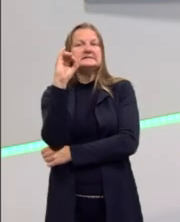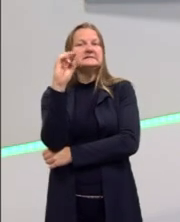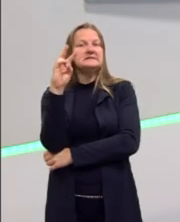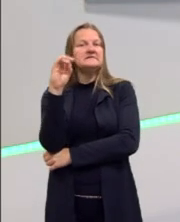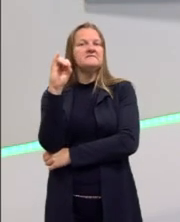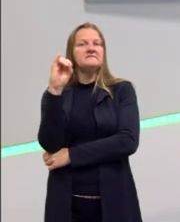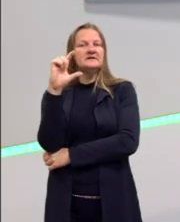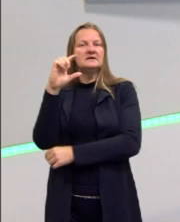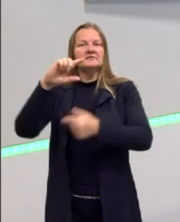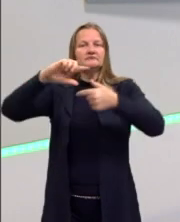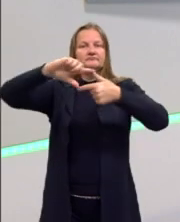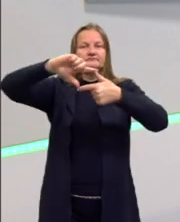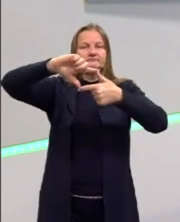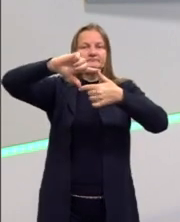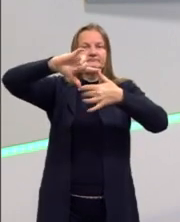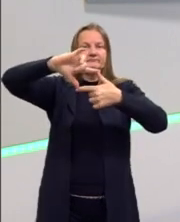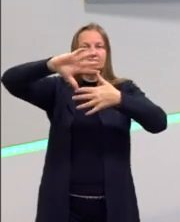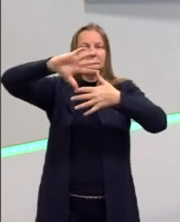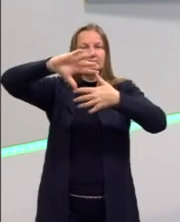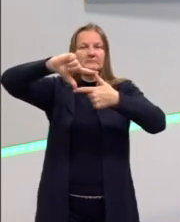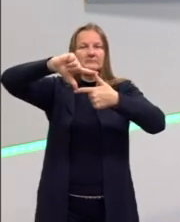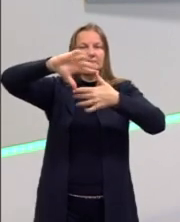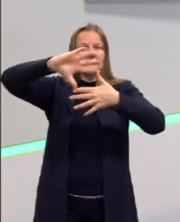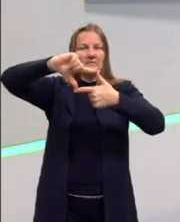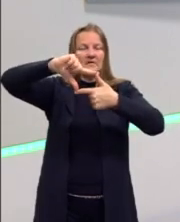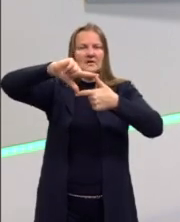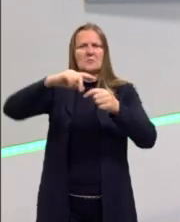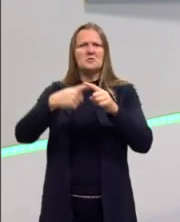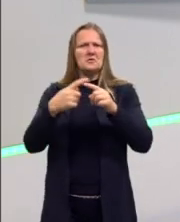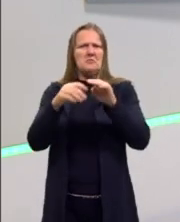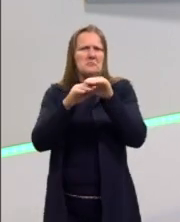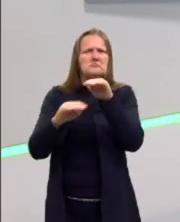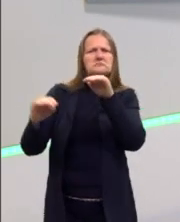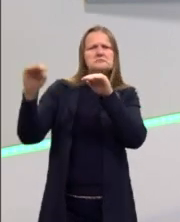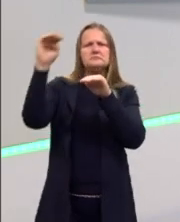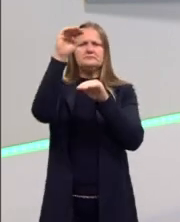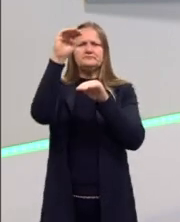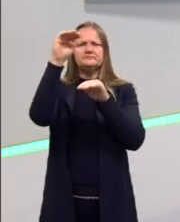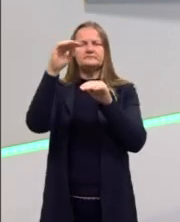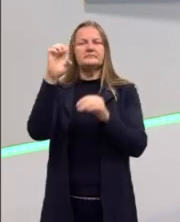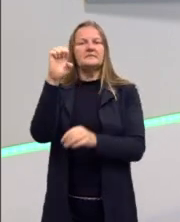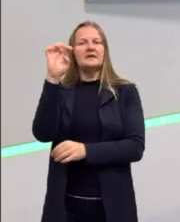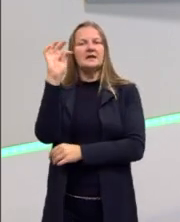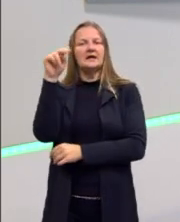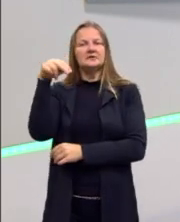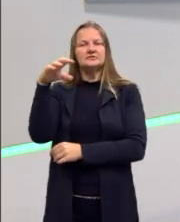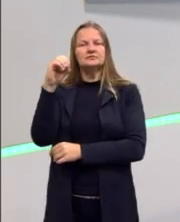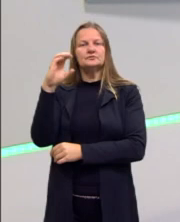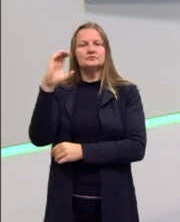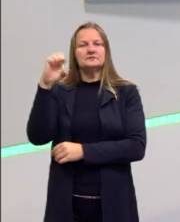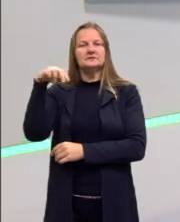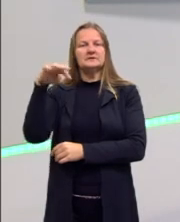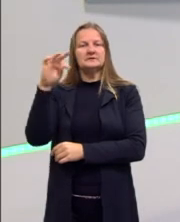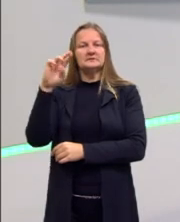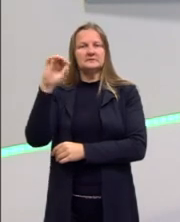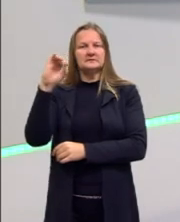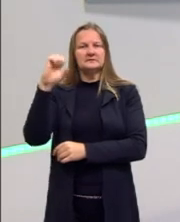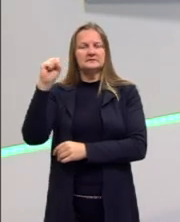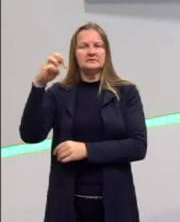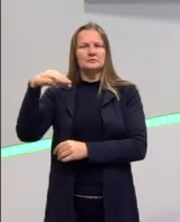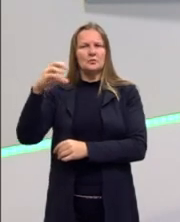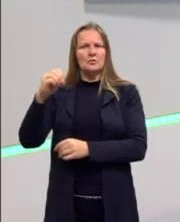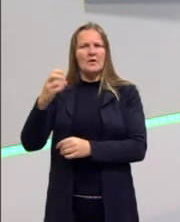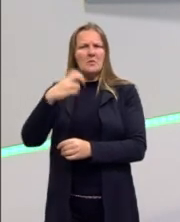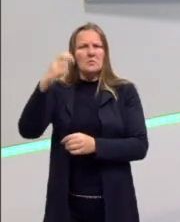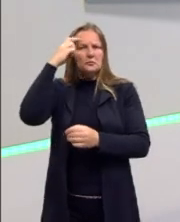etnocentrismo, o racismo, de se considerar superior, de dizer que os outros têm que assumir a sua cultura, porque ela vai